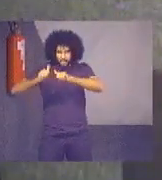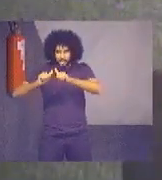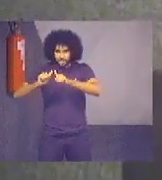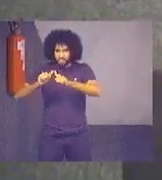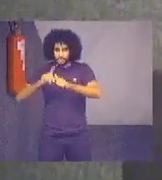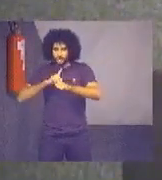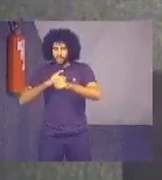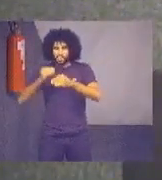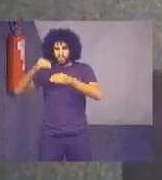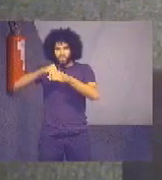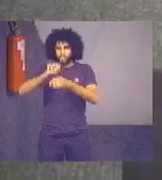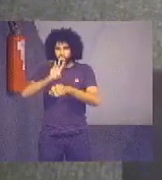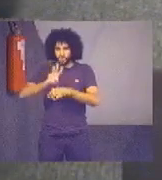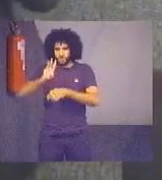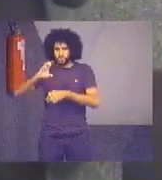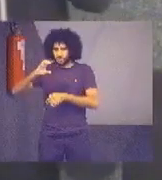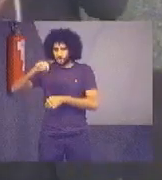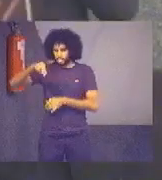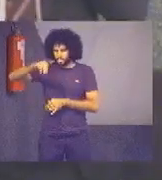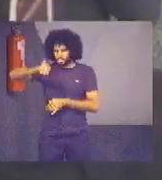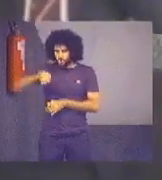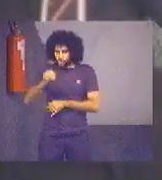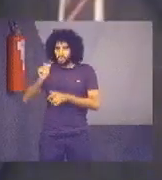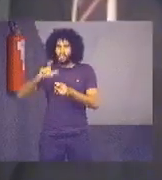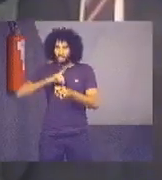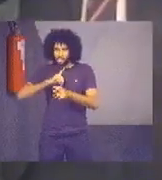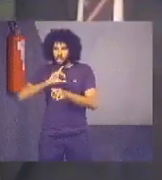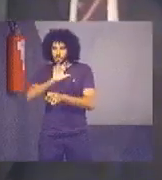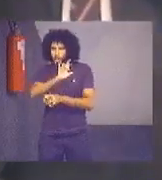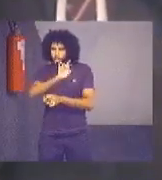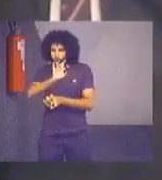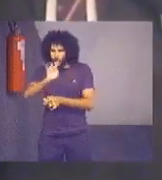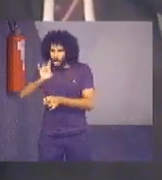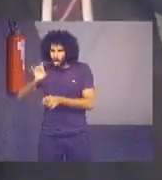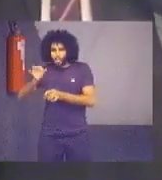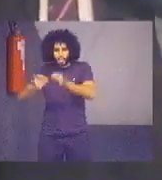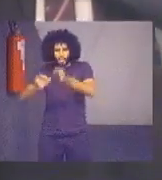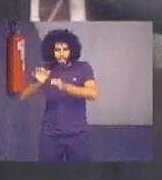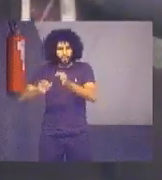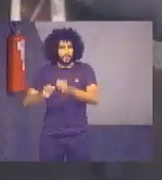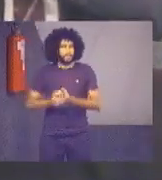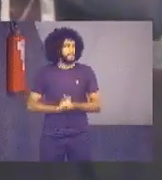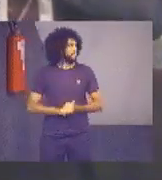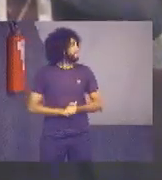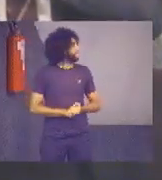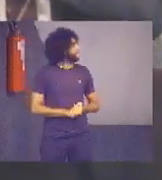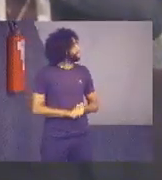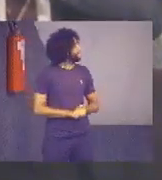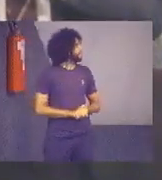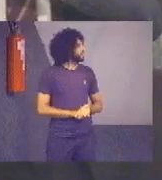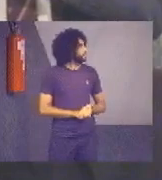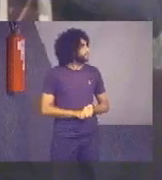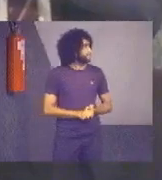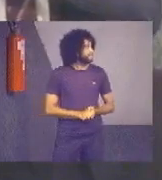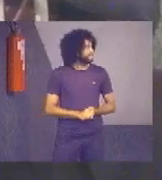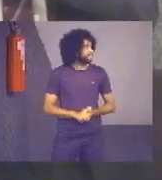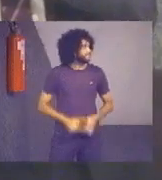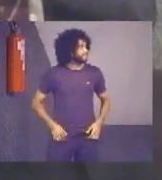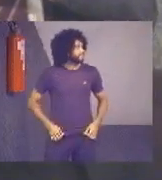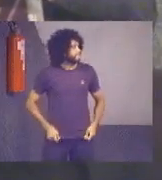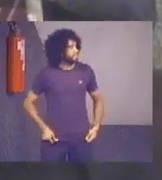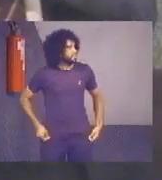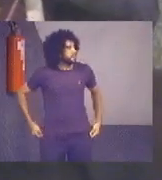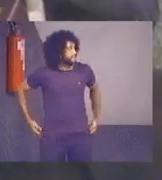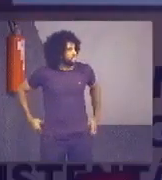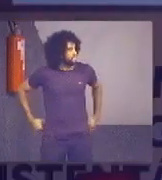site do CNJ tem por tribunal. Então, a gente olha aqui que, por exemplo, apesar de a gente ter